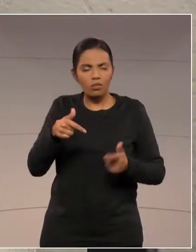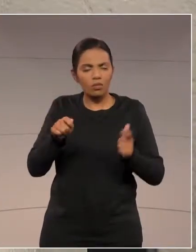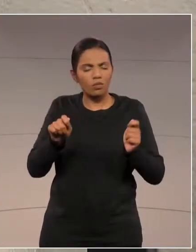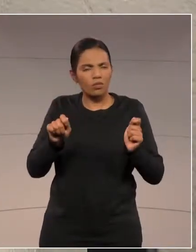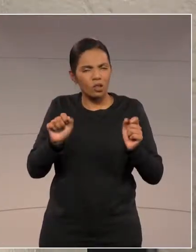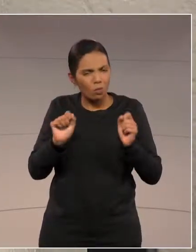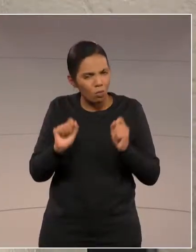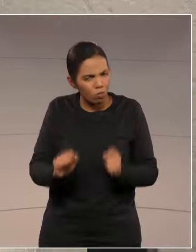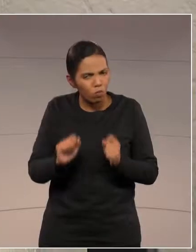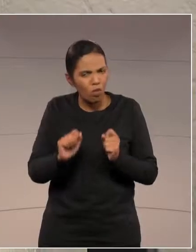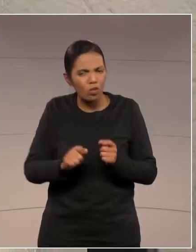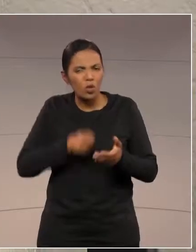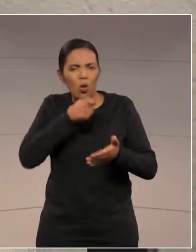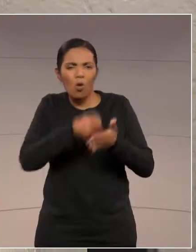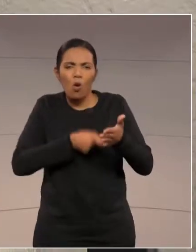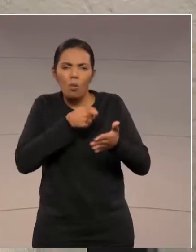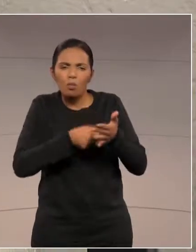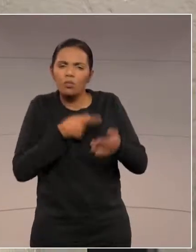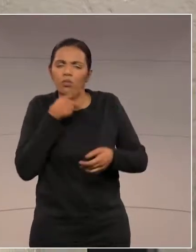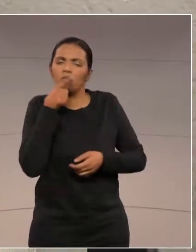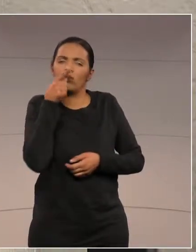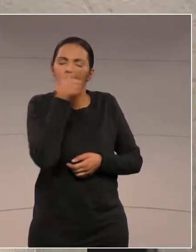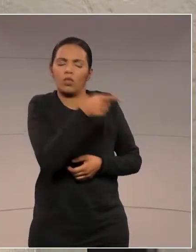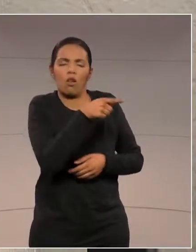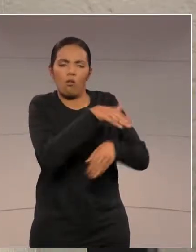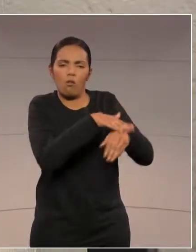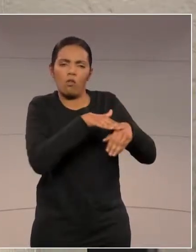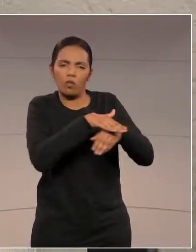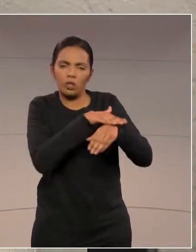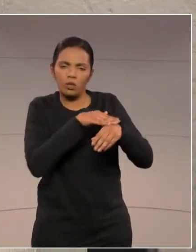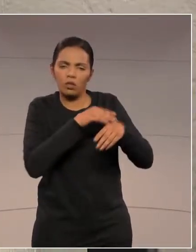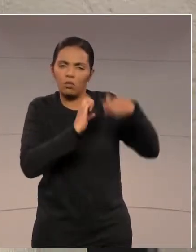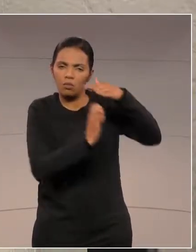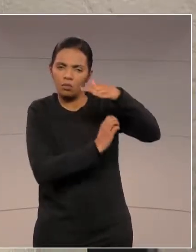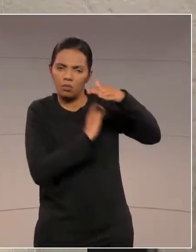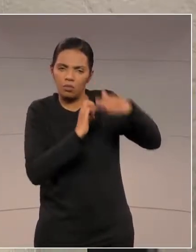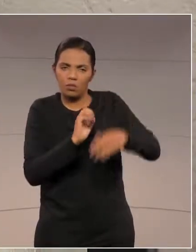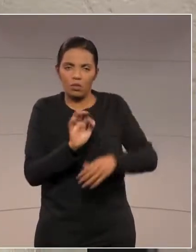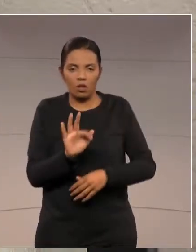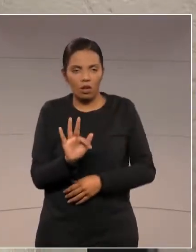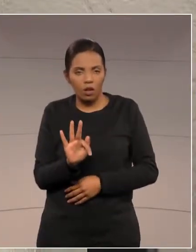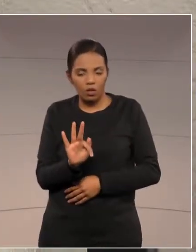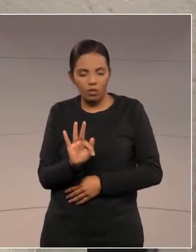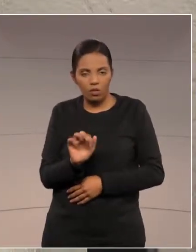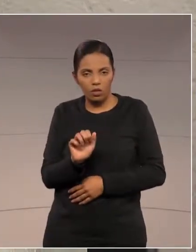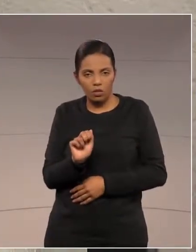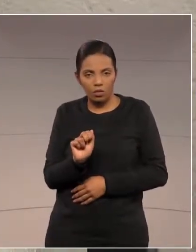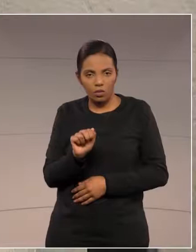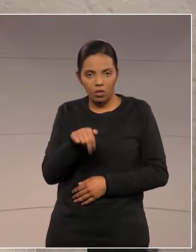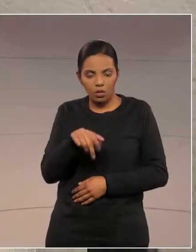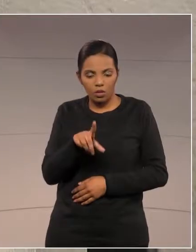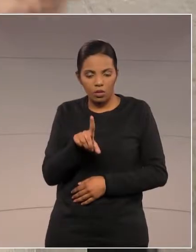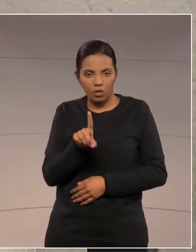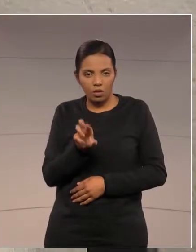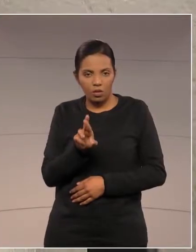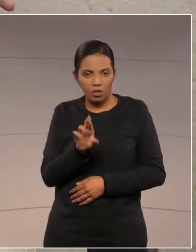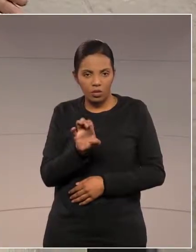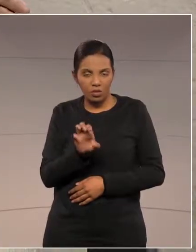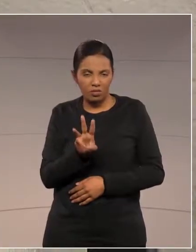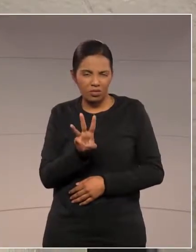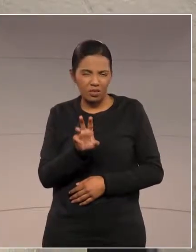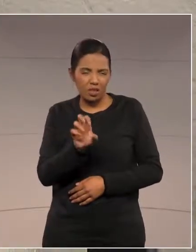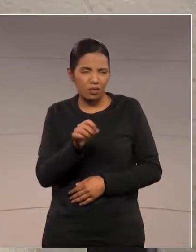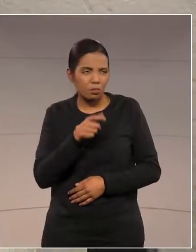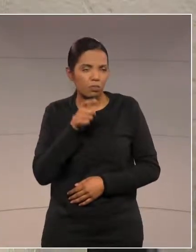cobrar dessa F. Andres, Nelson Justus, que, não posso falar palavrão, que coisa é